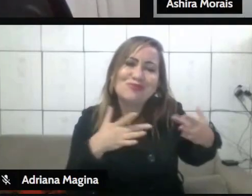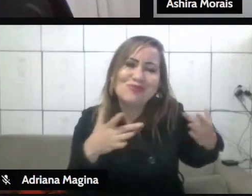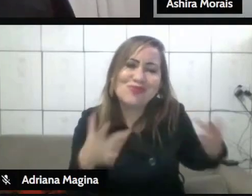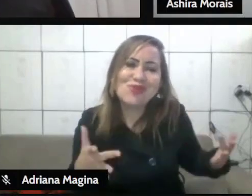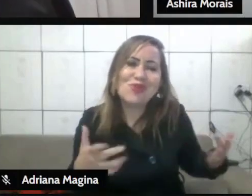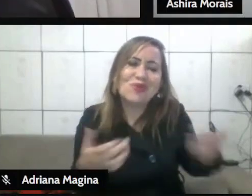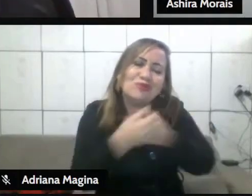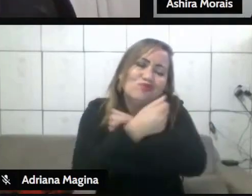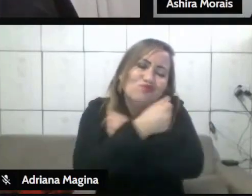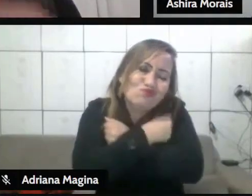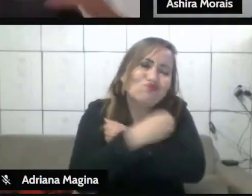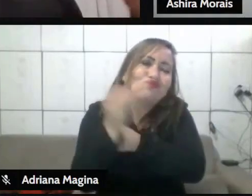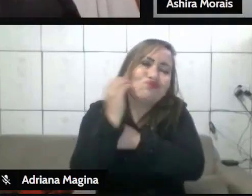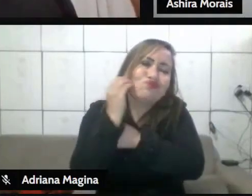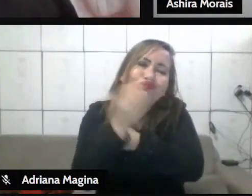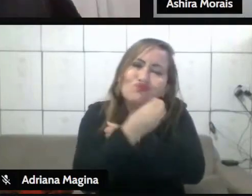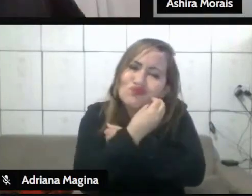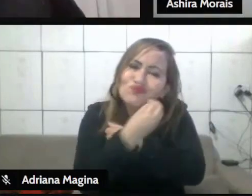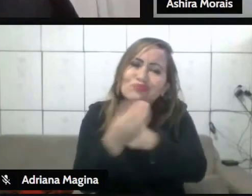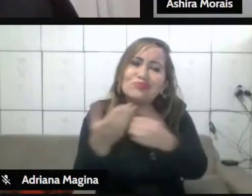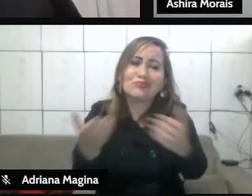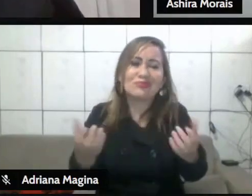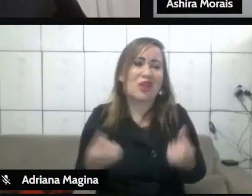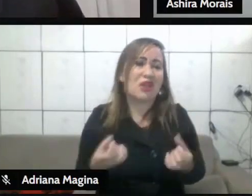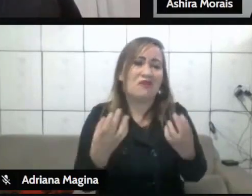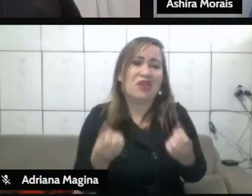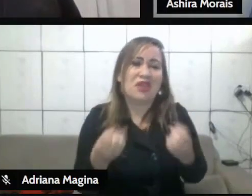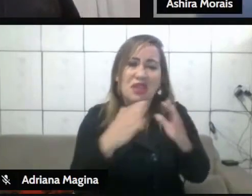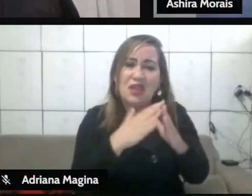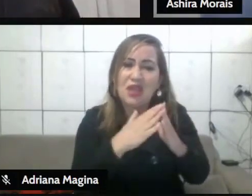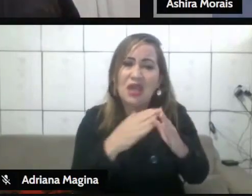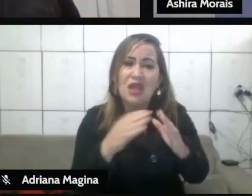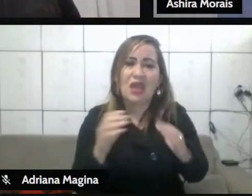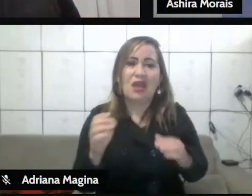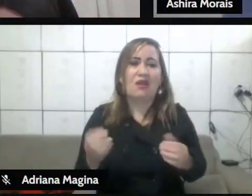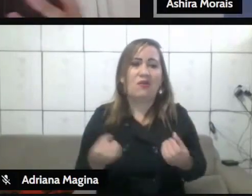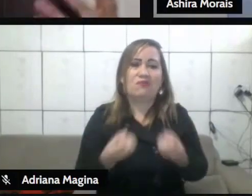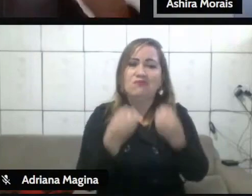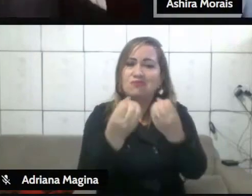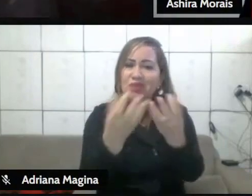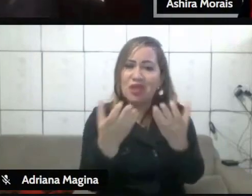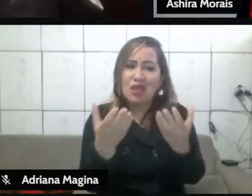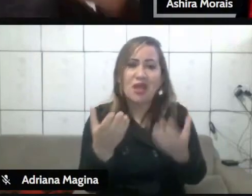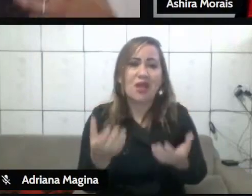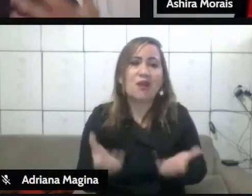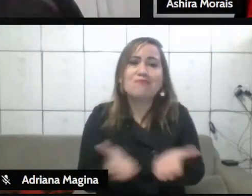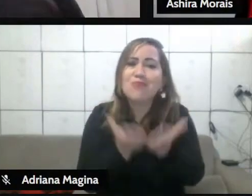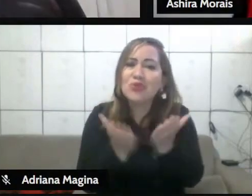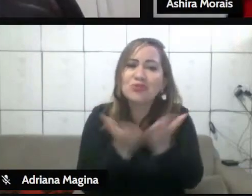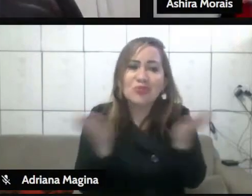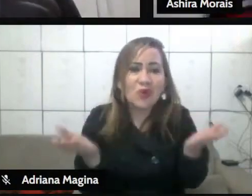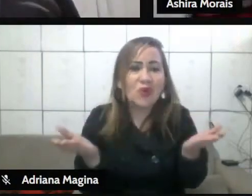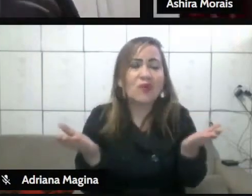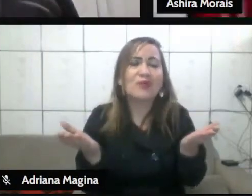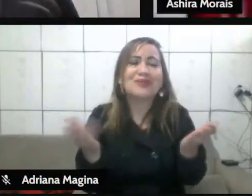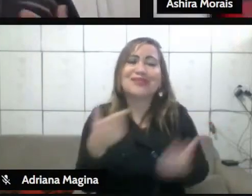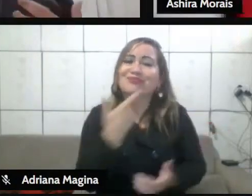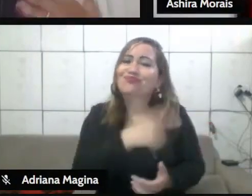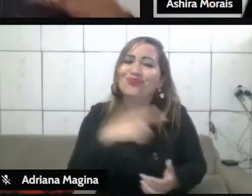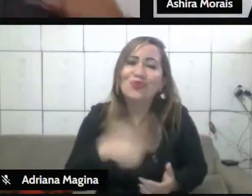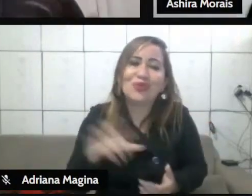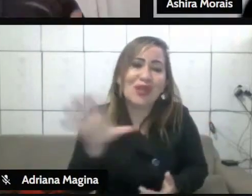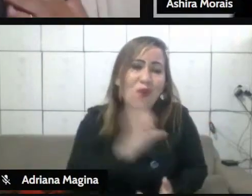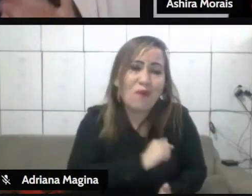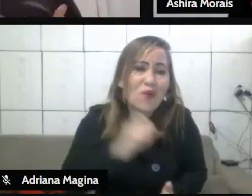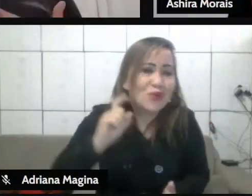queimado, ainda que você vendesse todas as suas propriedades, se você não tiver o amor de Deus na sua vida